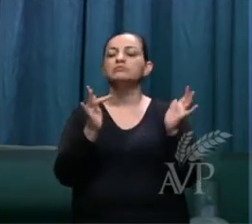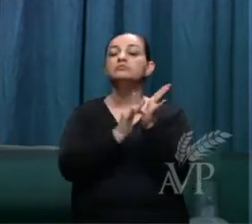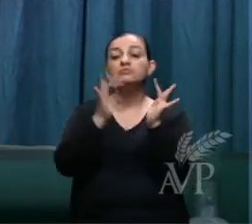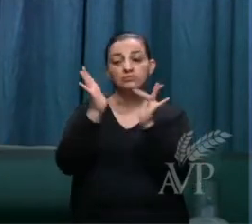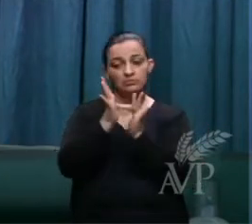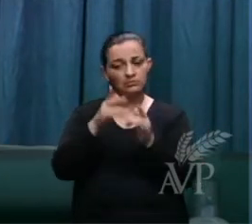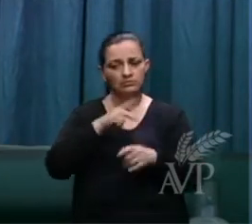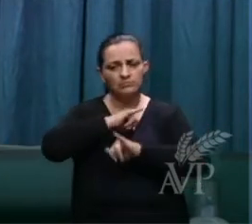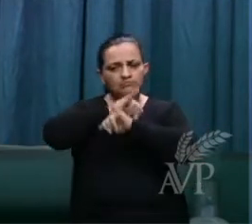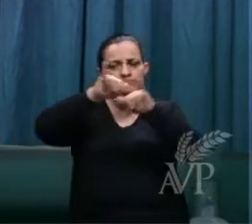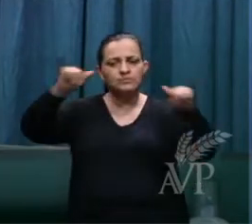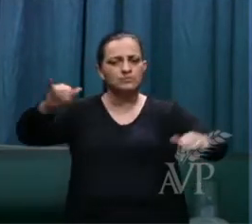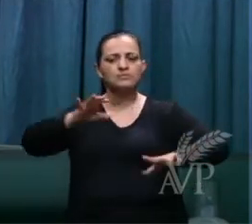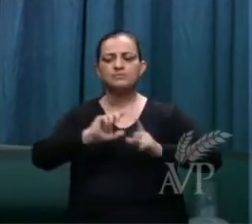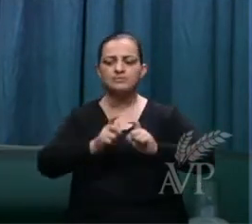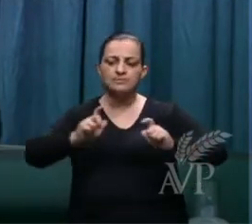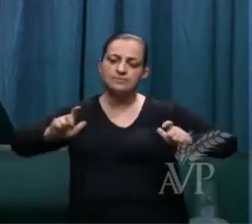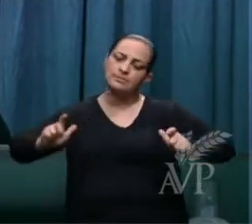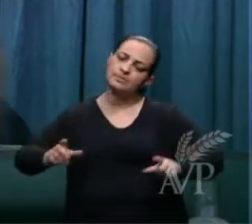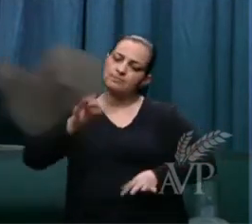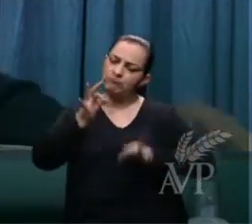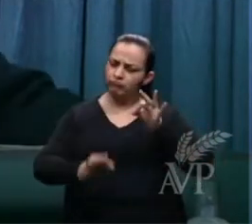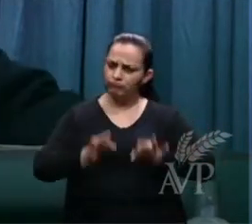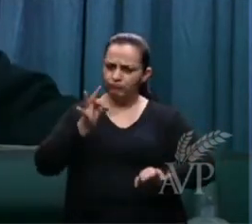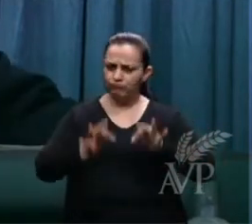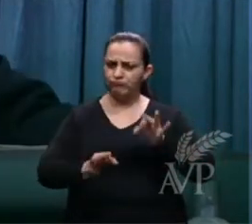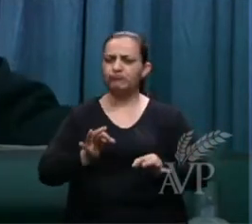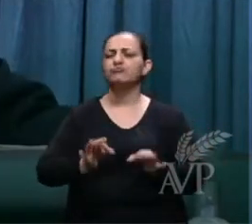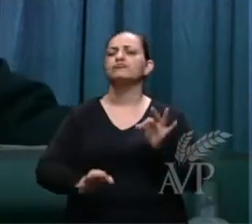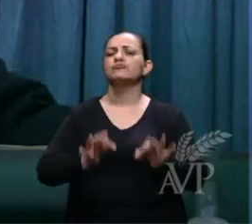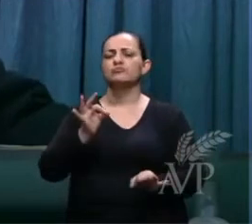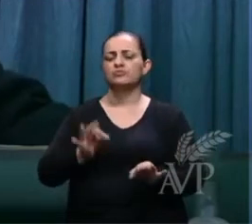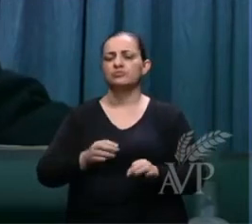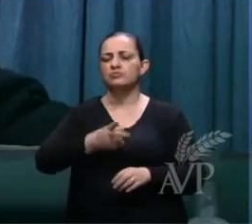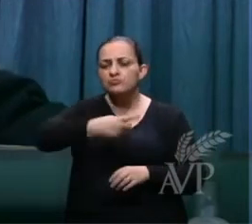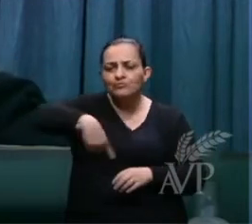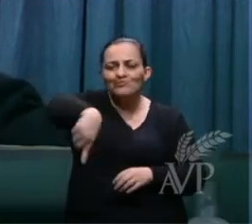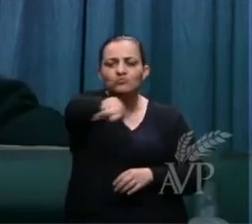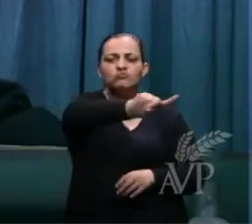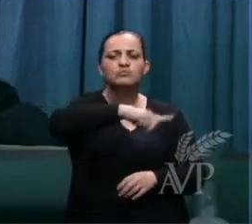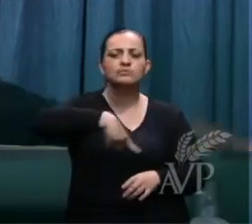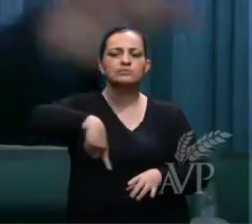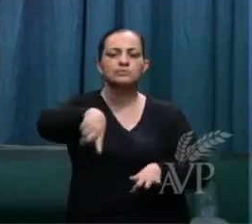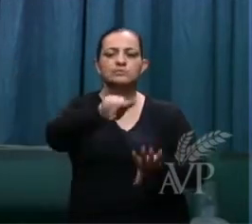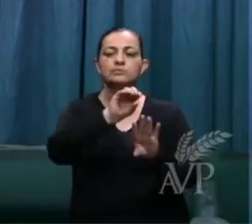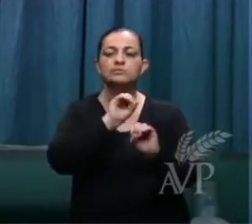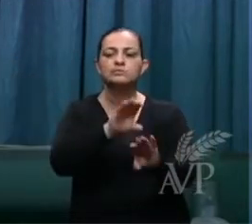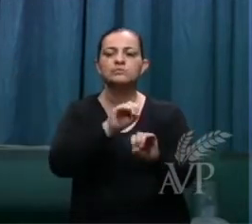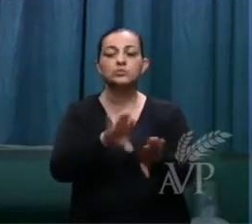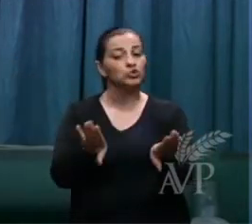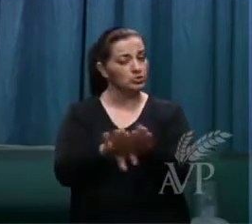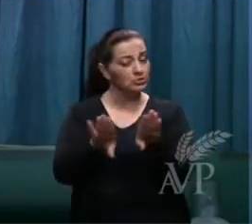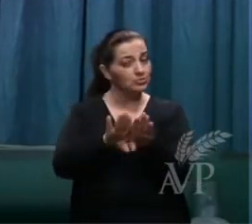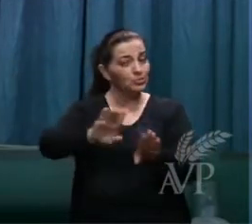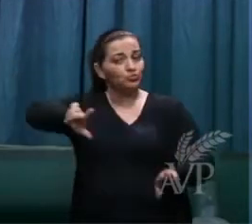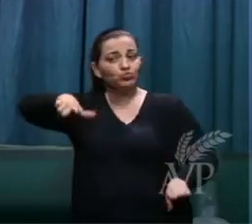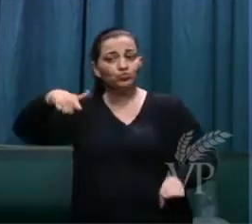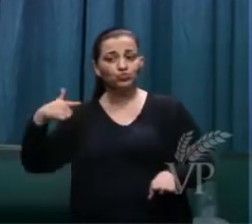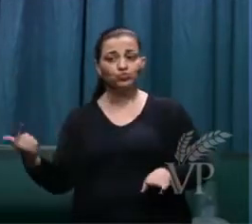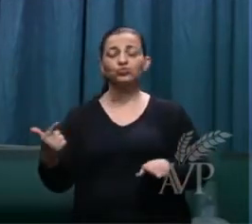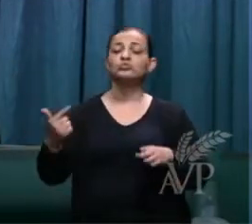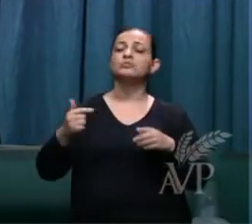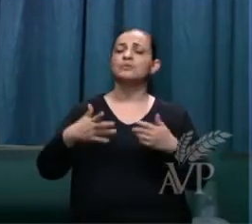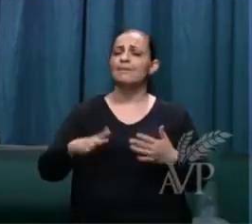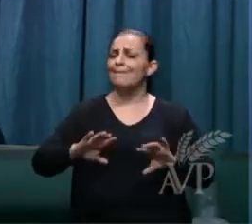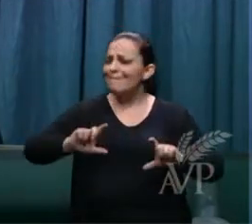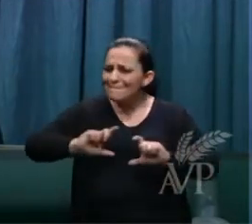o maior a voz resta maior juízo também por outro lado as maiores